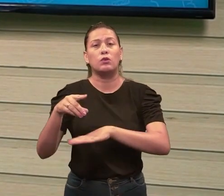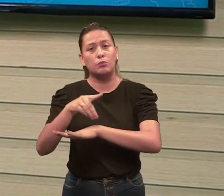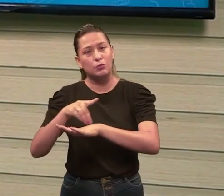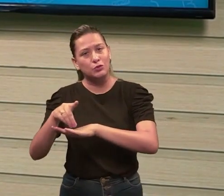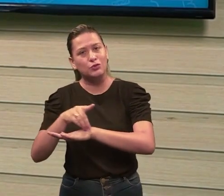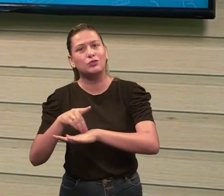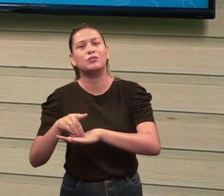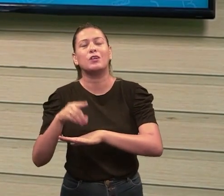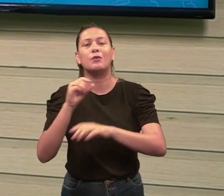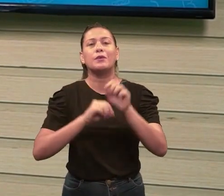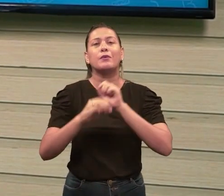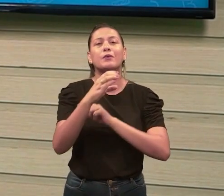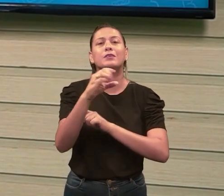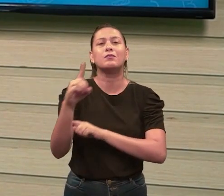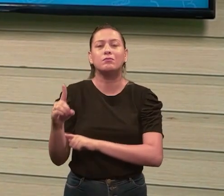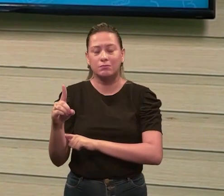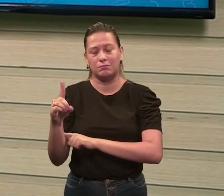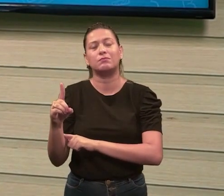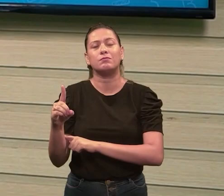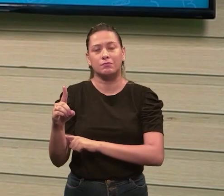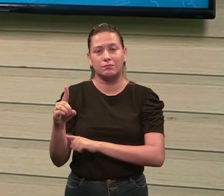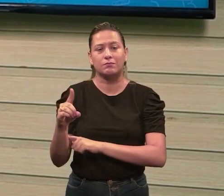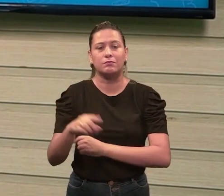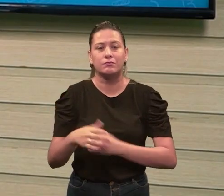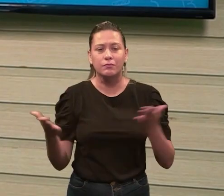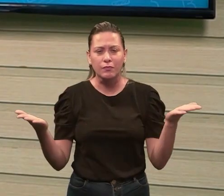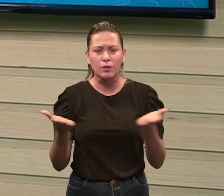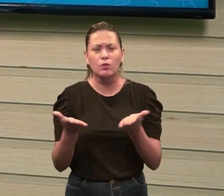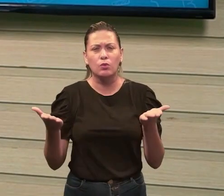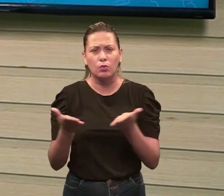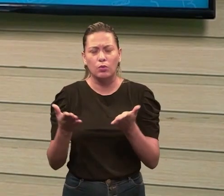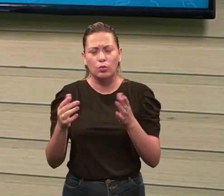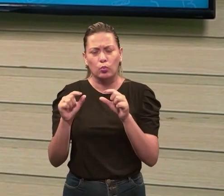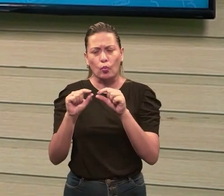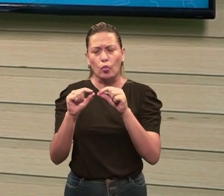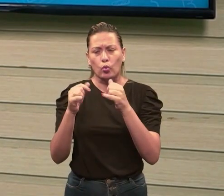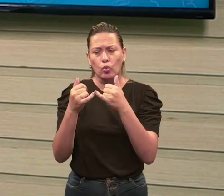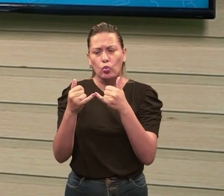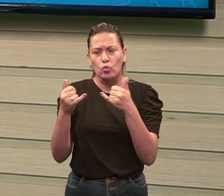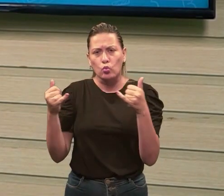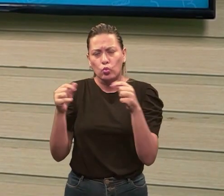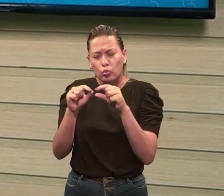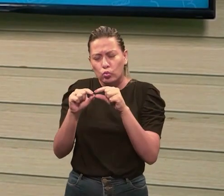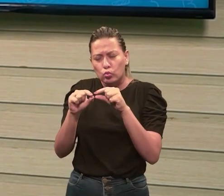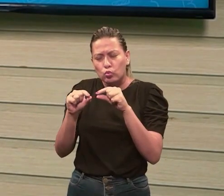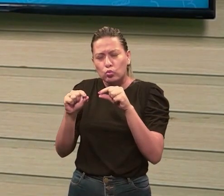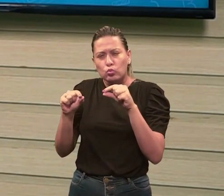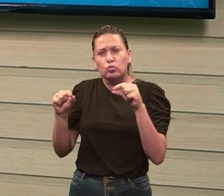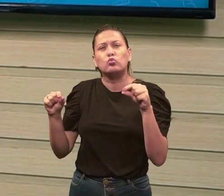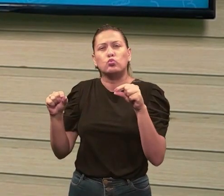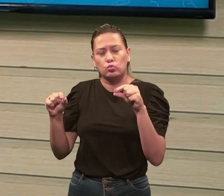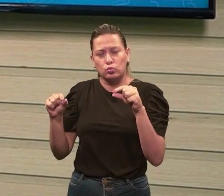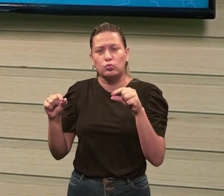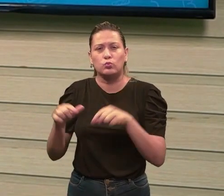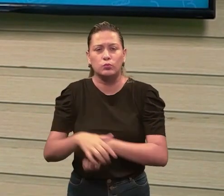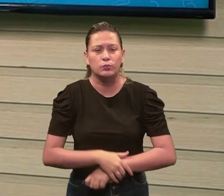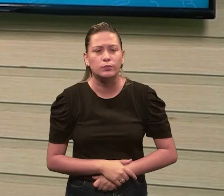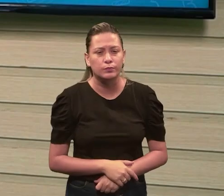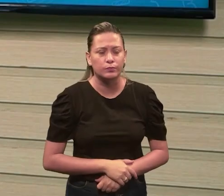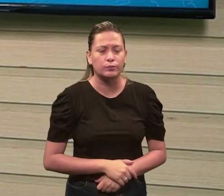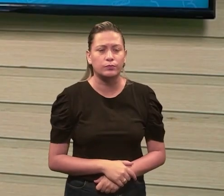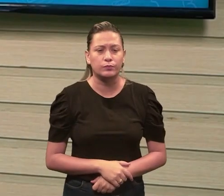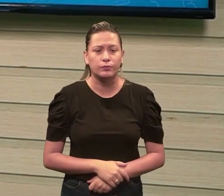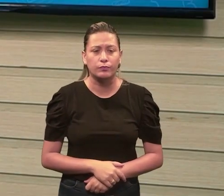CD, são aparelhos hoje com uma espessura, né? Muito pequena, muito fina, onde compõem